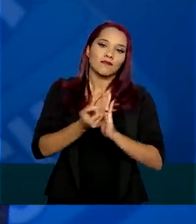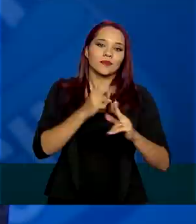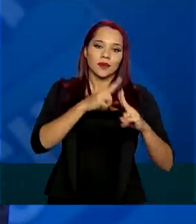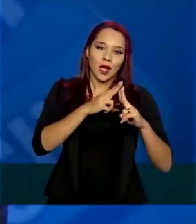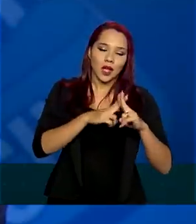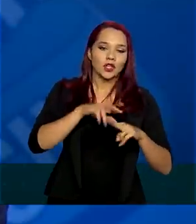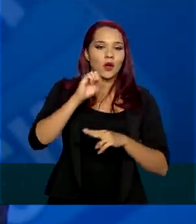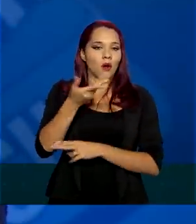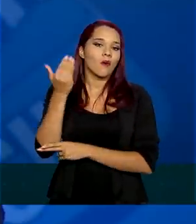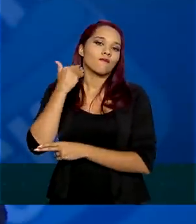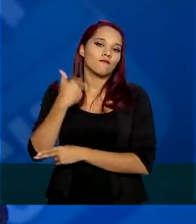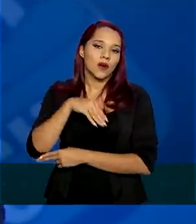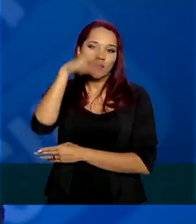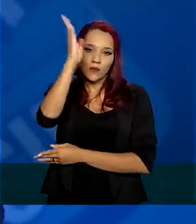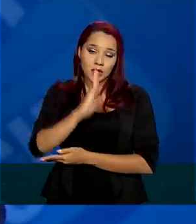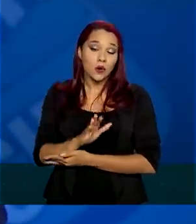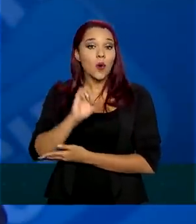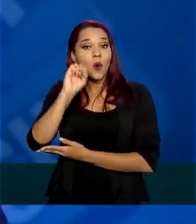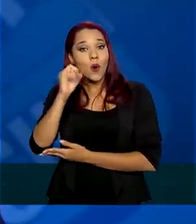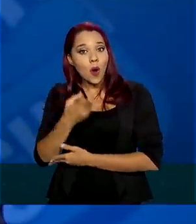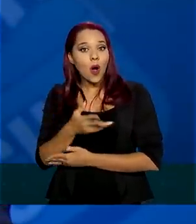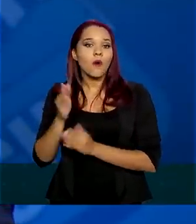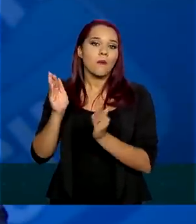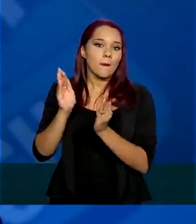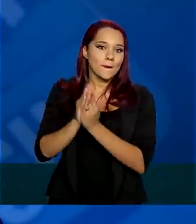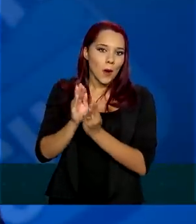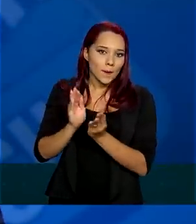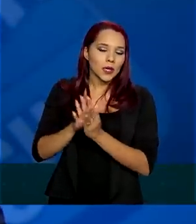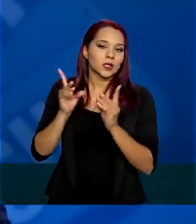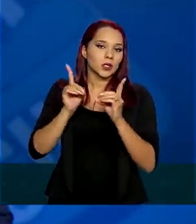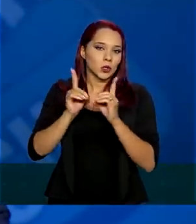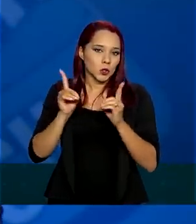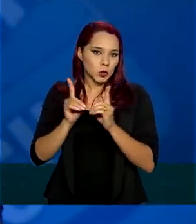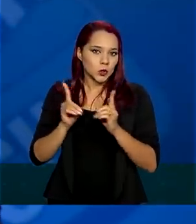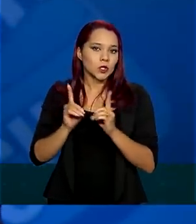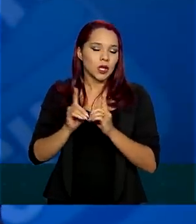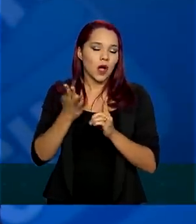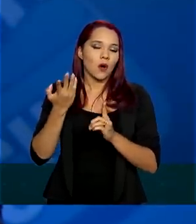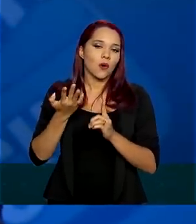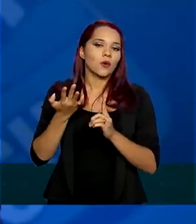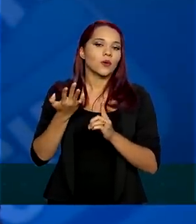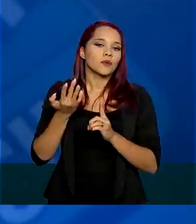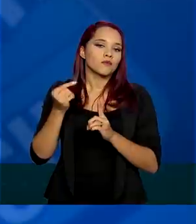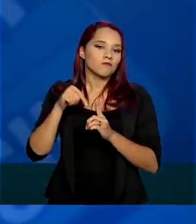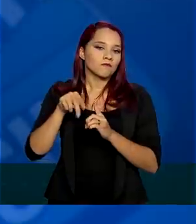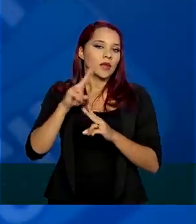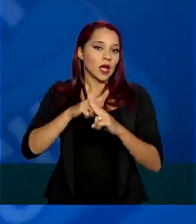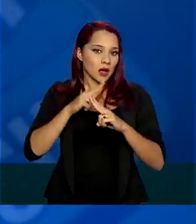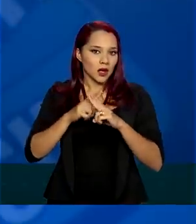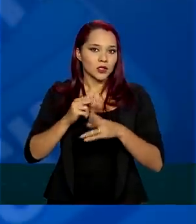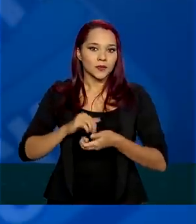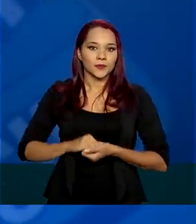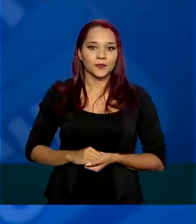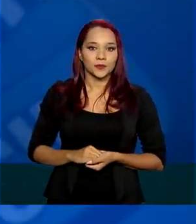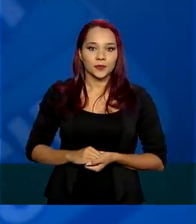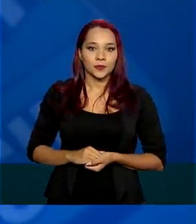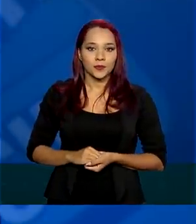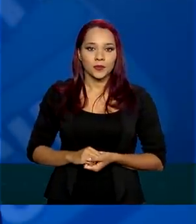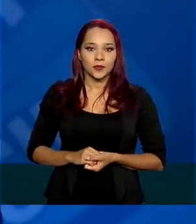no Banco do Brasil, ou em poupança digital, conta poupança digital na Caixa Federal.